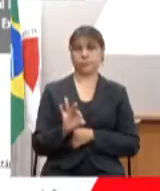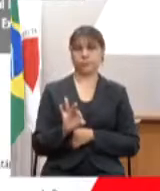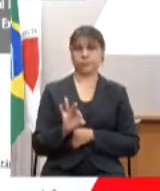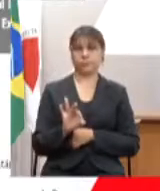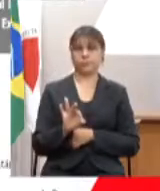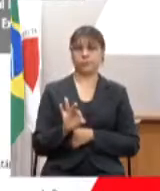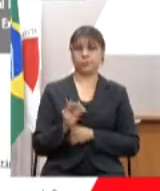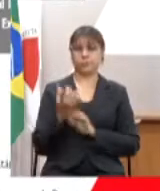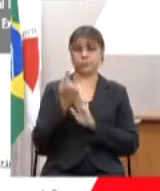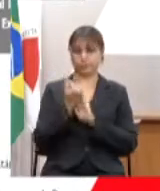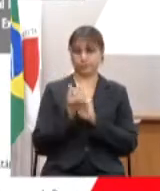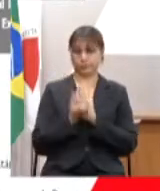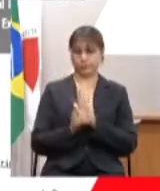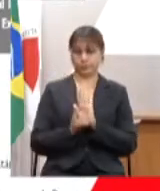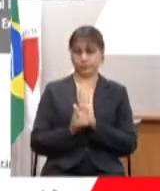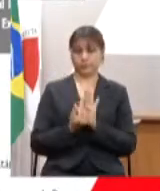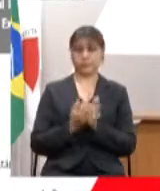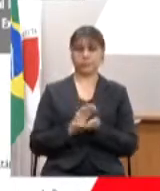orçamento.